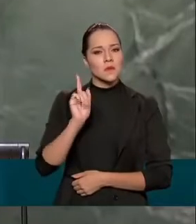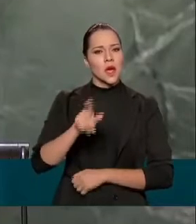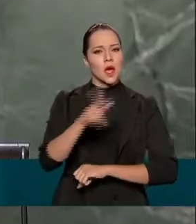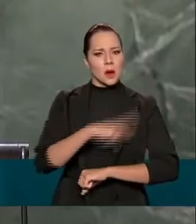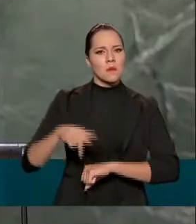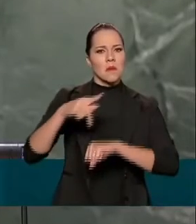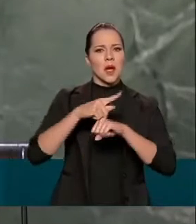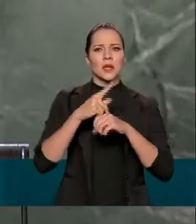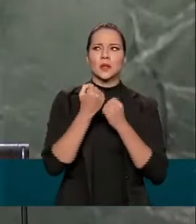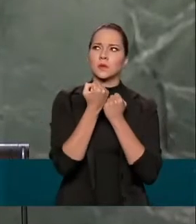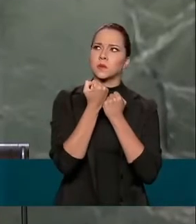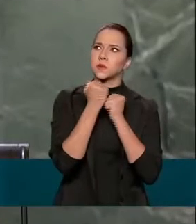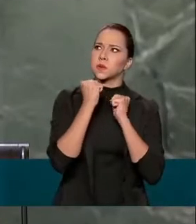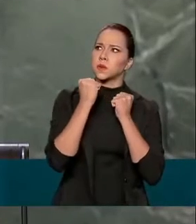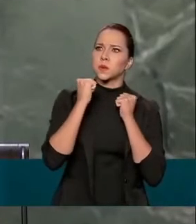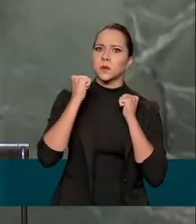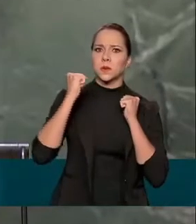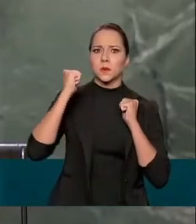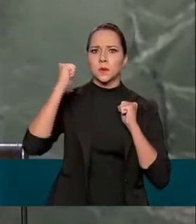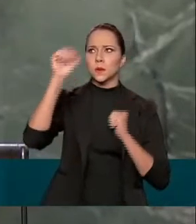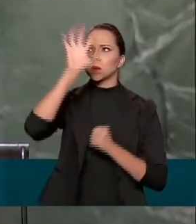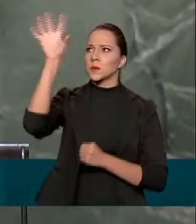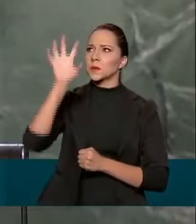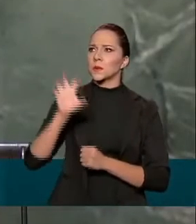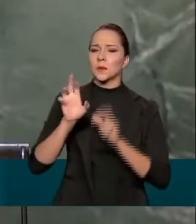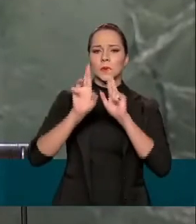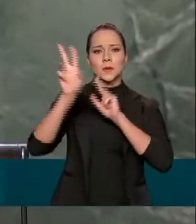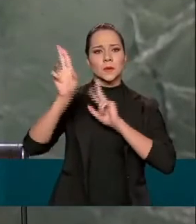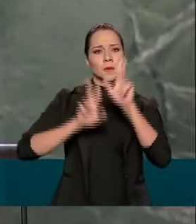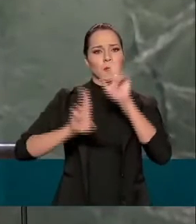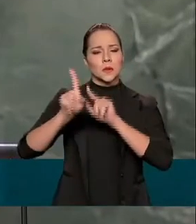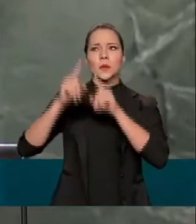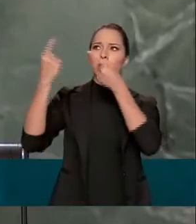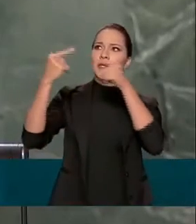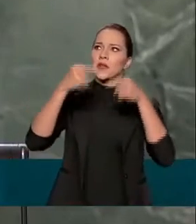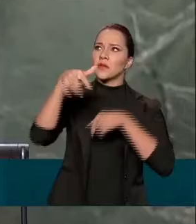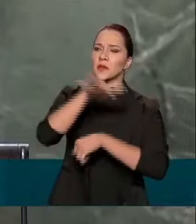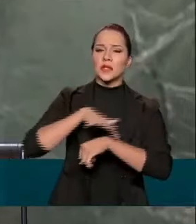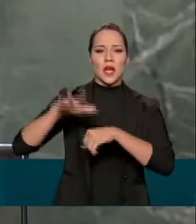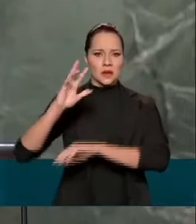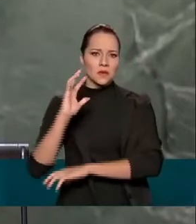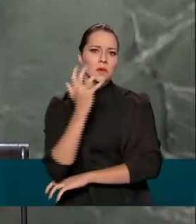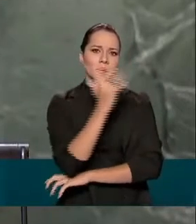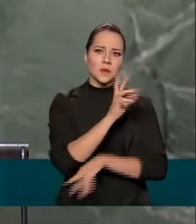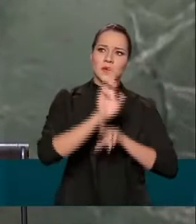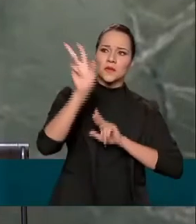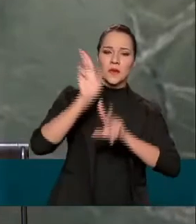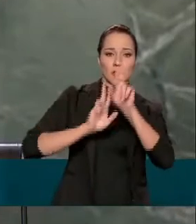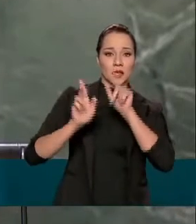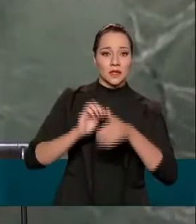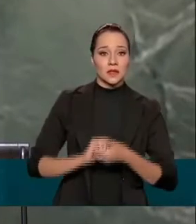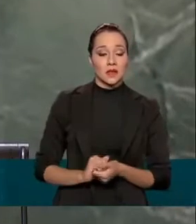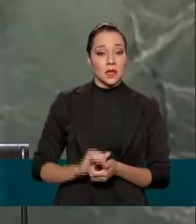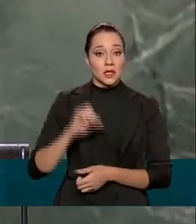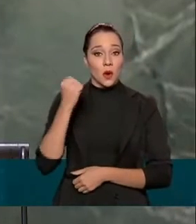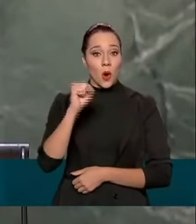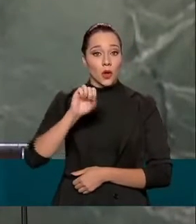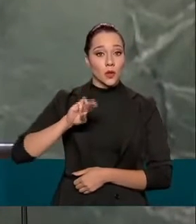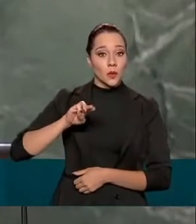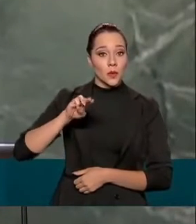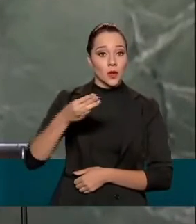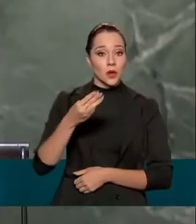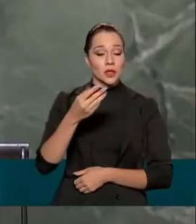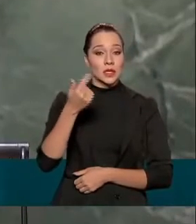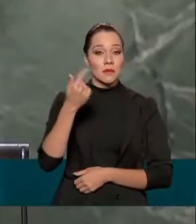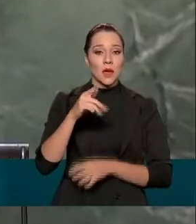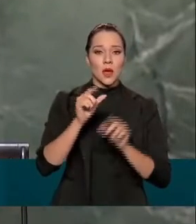país com dimensões continentais, com grandes desafios ambientais. São 8,5